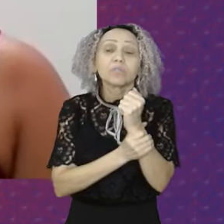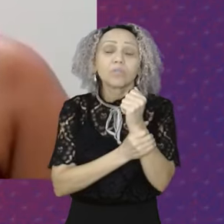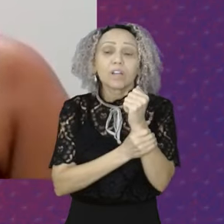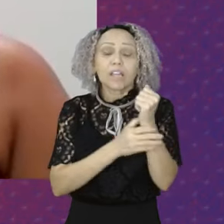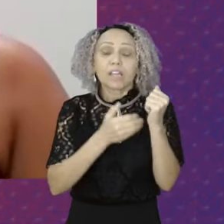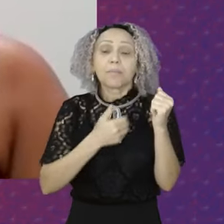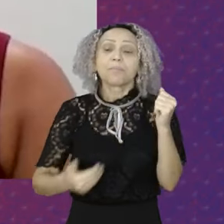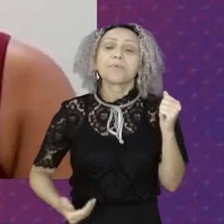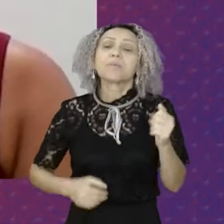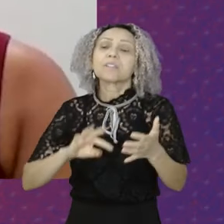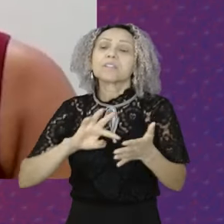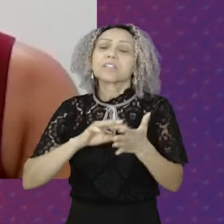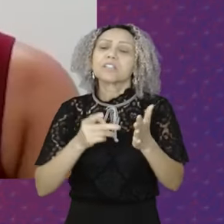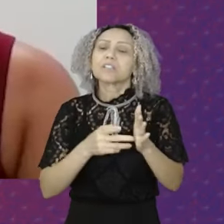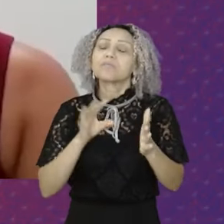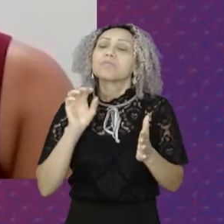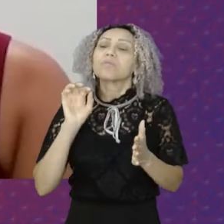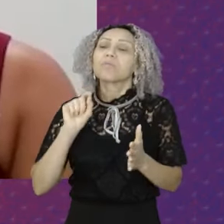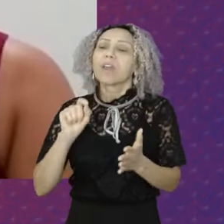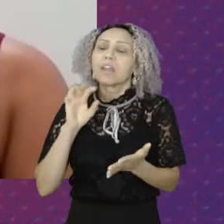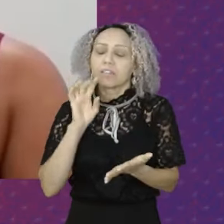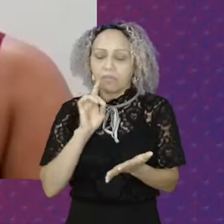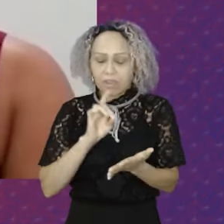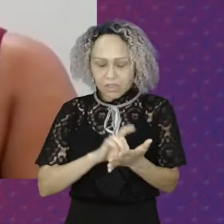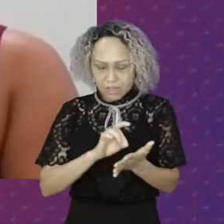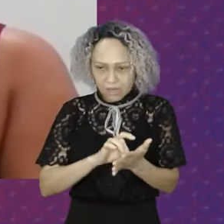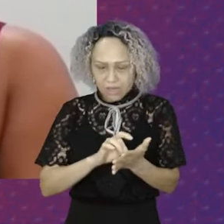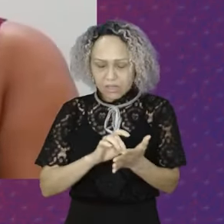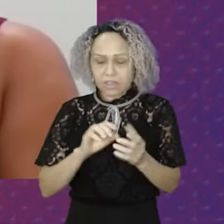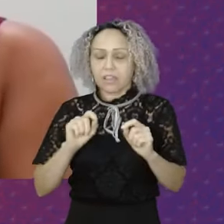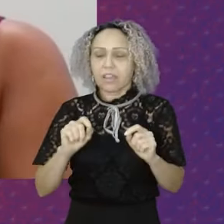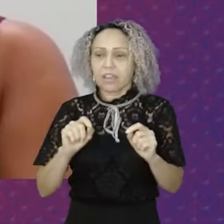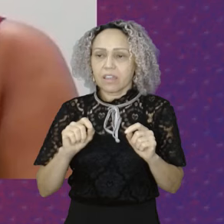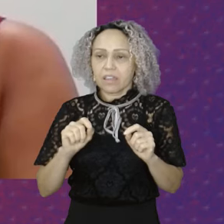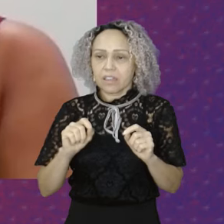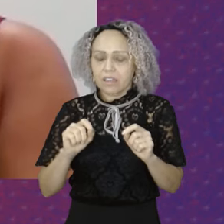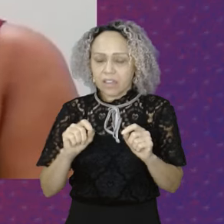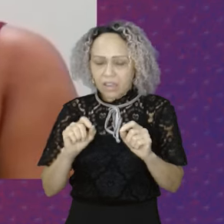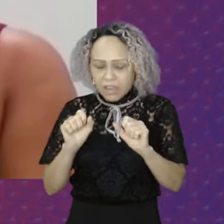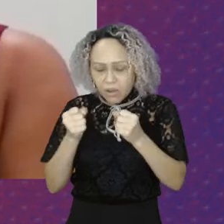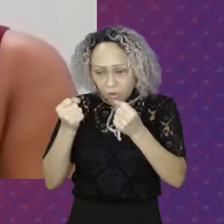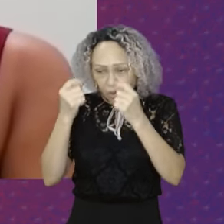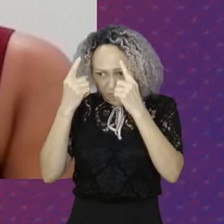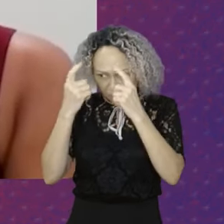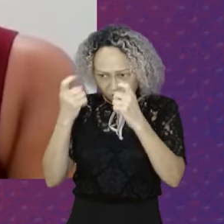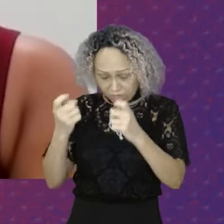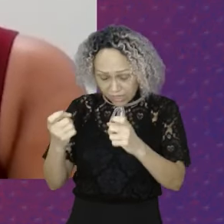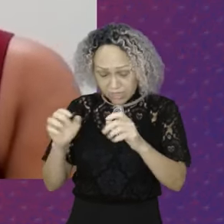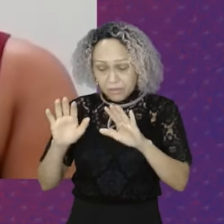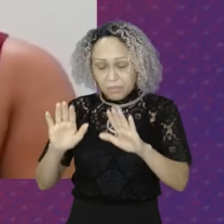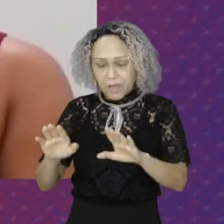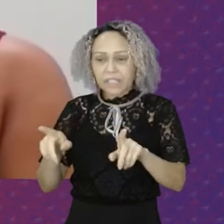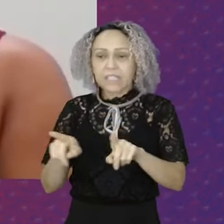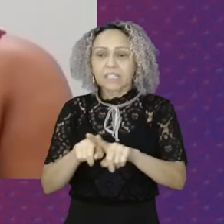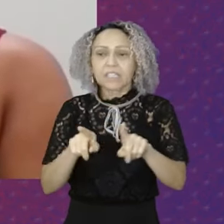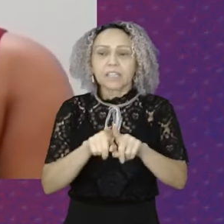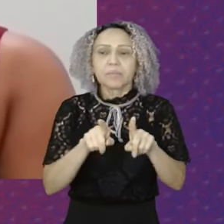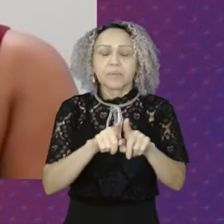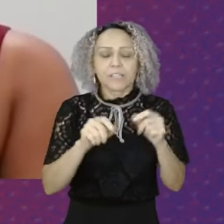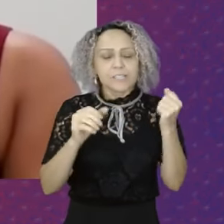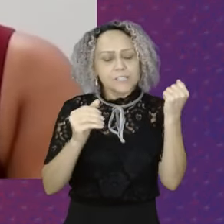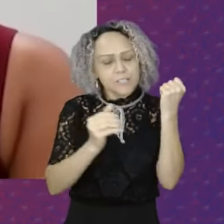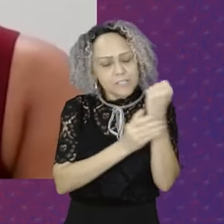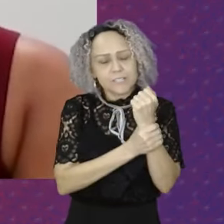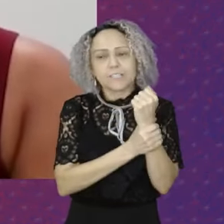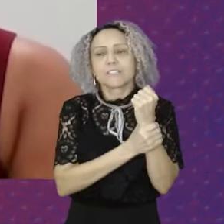Não manutenção dessa estrutura social Que é desigual Mas sim que tem como base A garantia de direitos